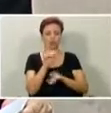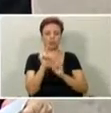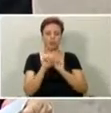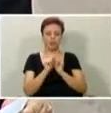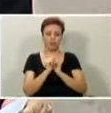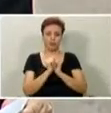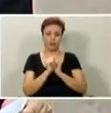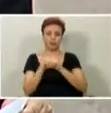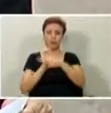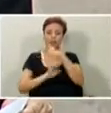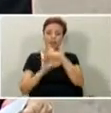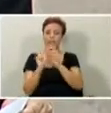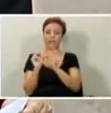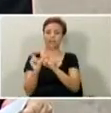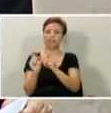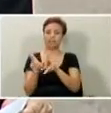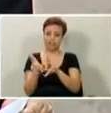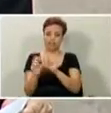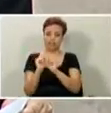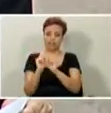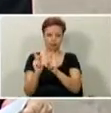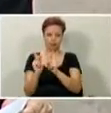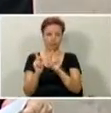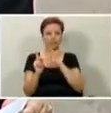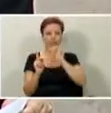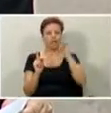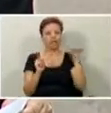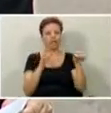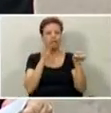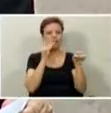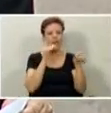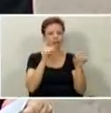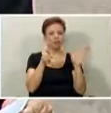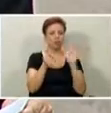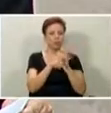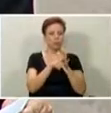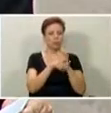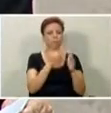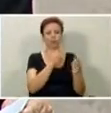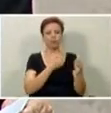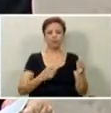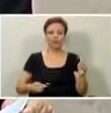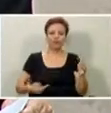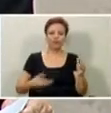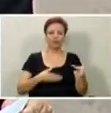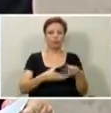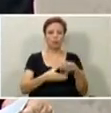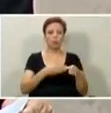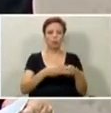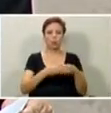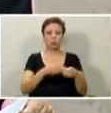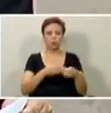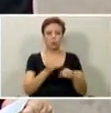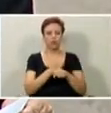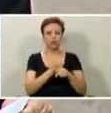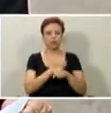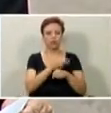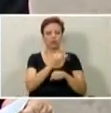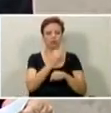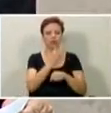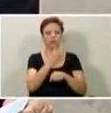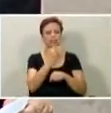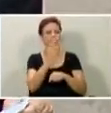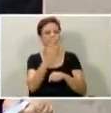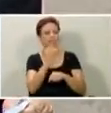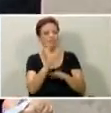e como os funcionários são funcionários públicos concursados, que deram 10, 20 anos, 30 anos da